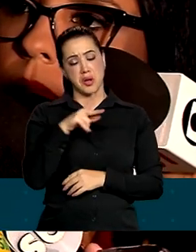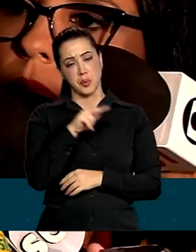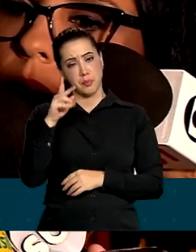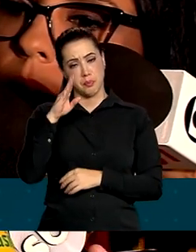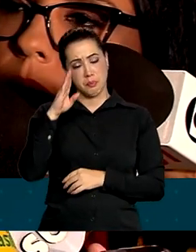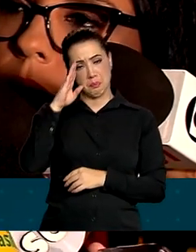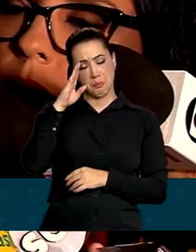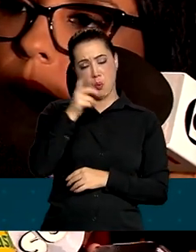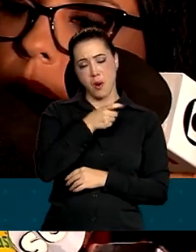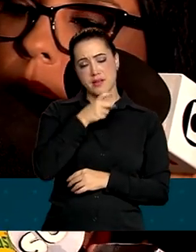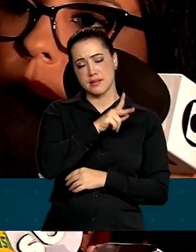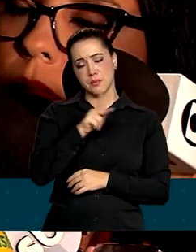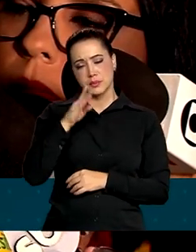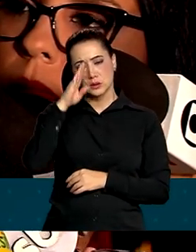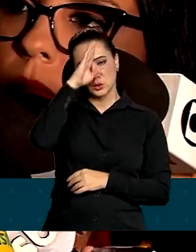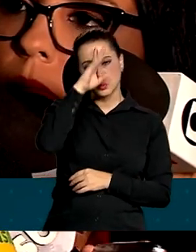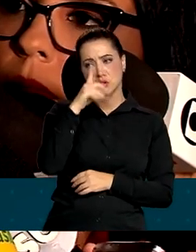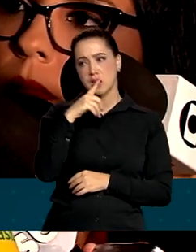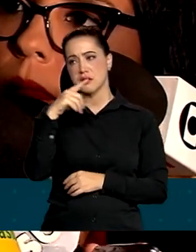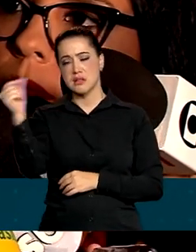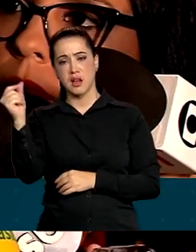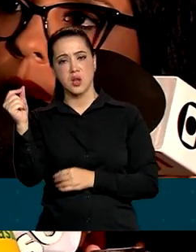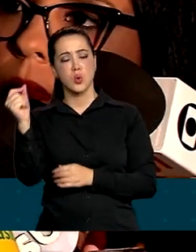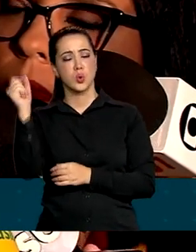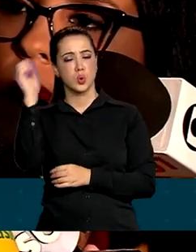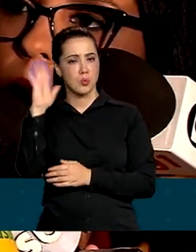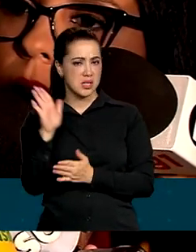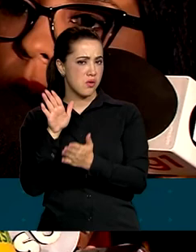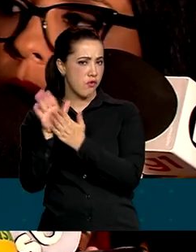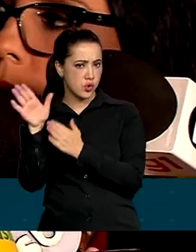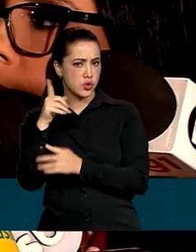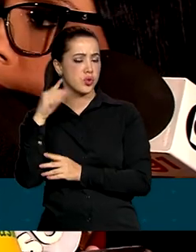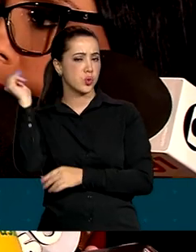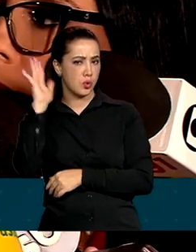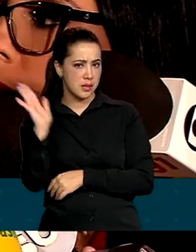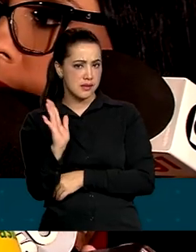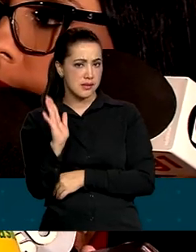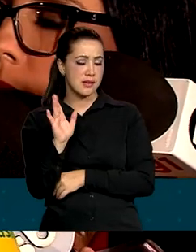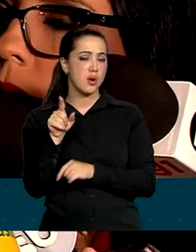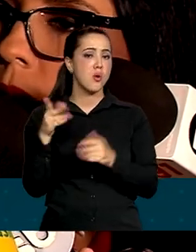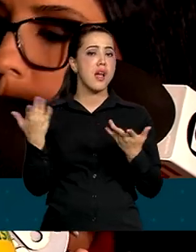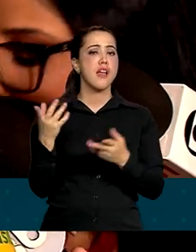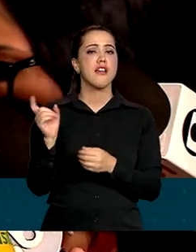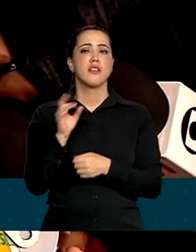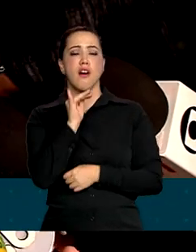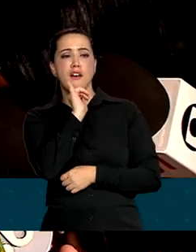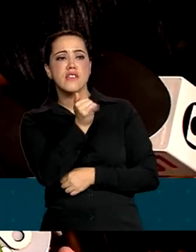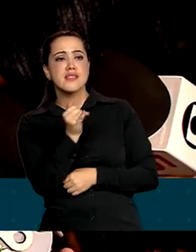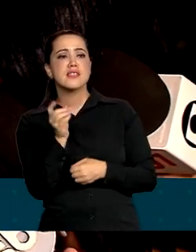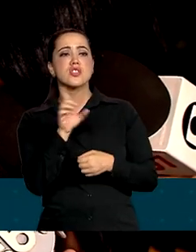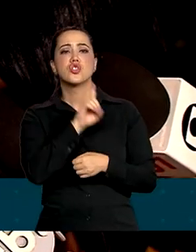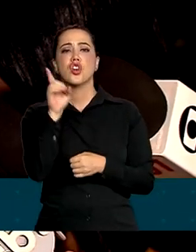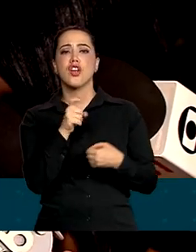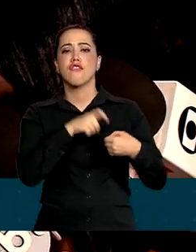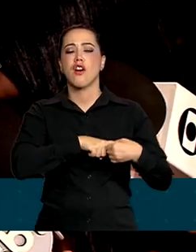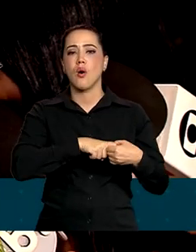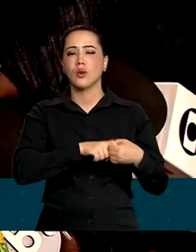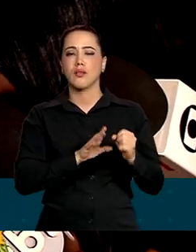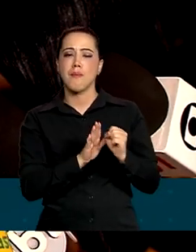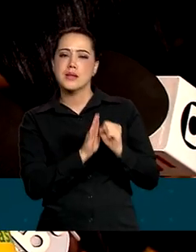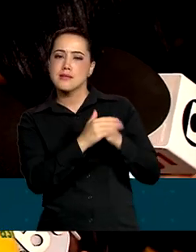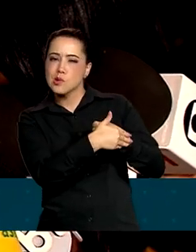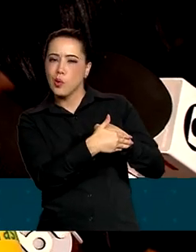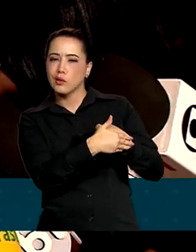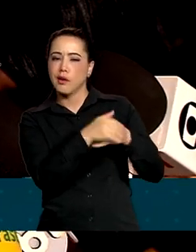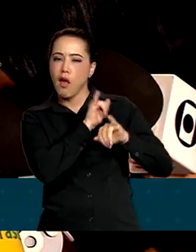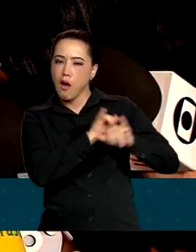esconder de algo gravíssimo que está sendo cada vez mais revelado para o povo brasileiro. E o presidente Lula vai essa semana continuar